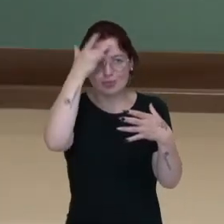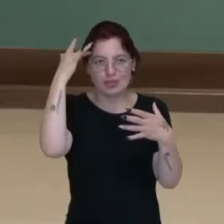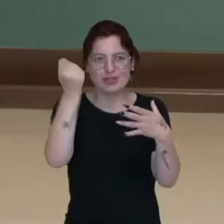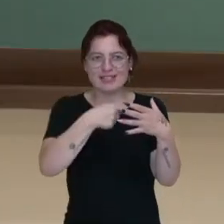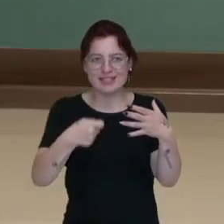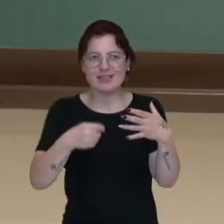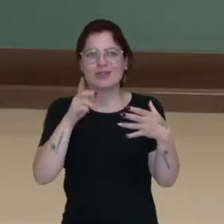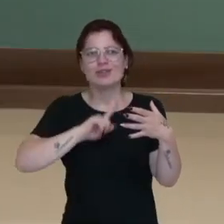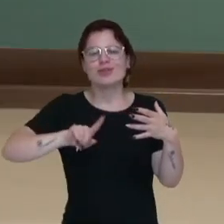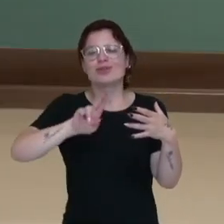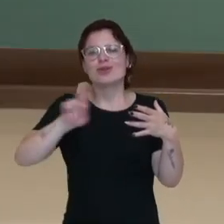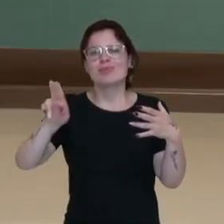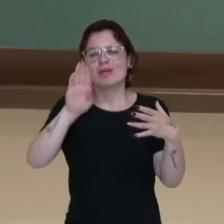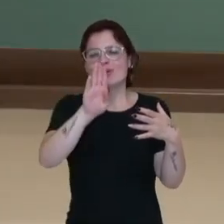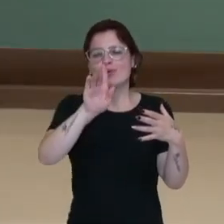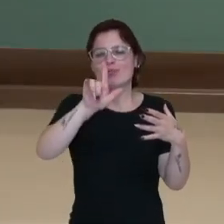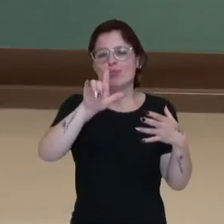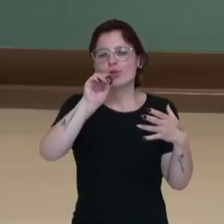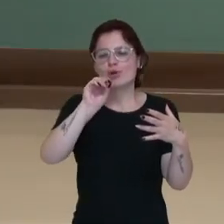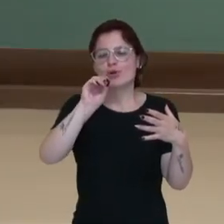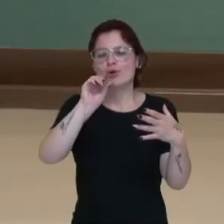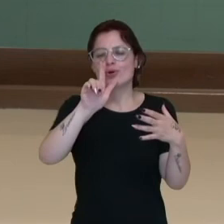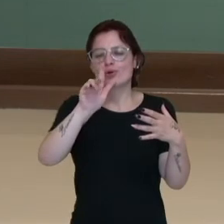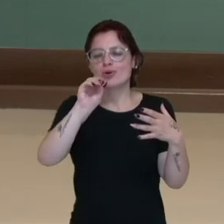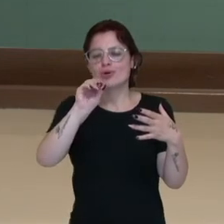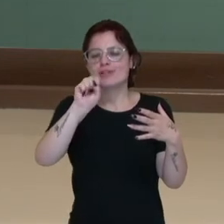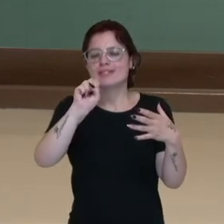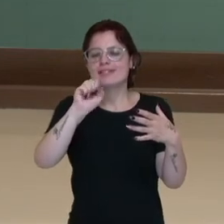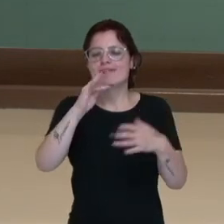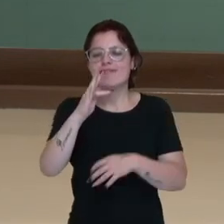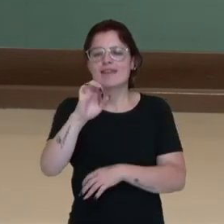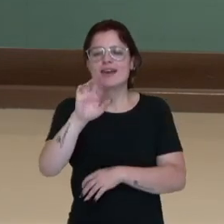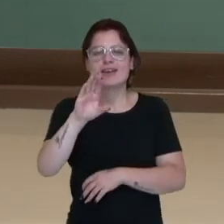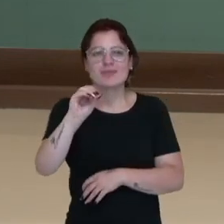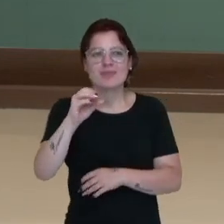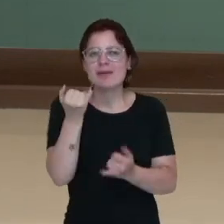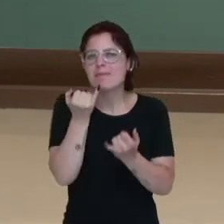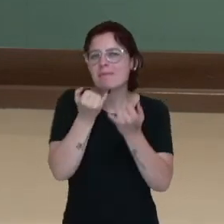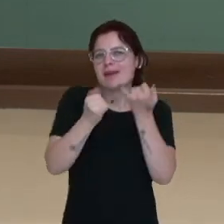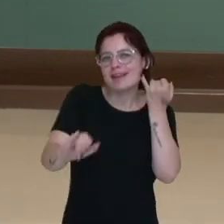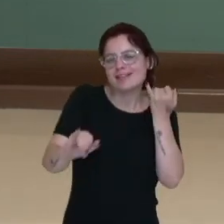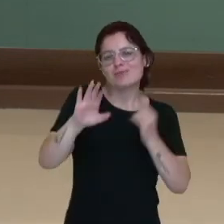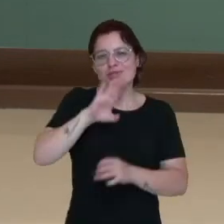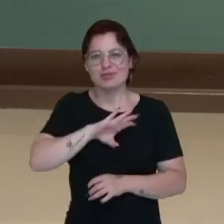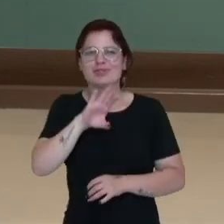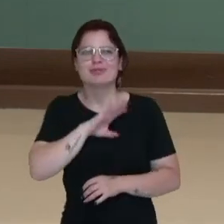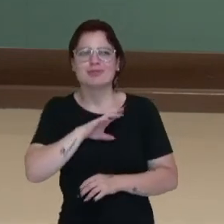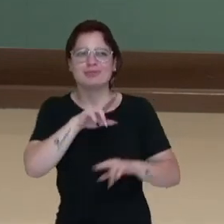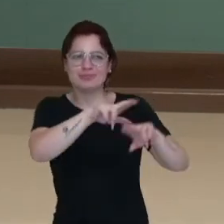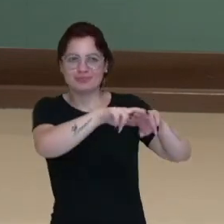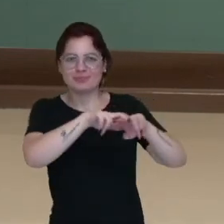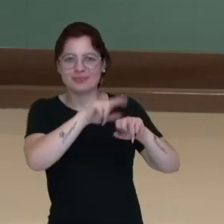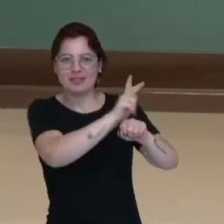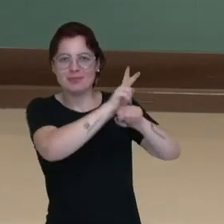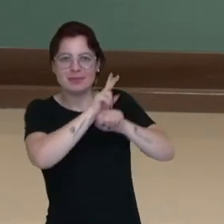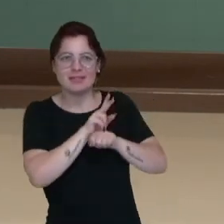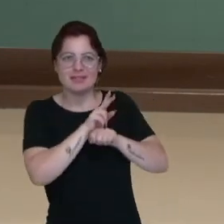Blogosfera. Então, veja, eu tenho palavras aportuguesadas derivadas do termo inglês blog.